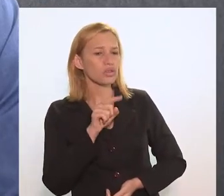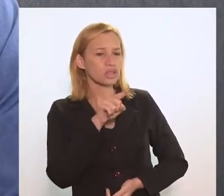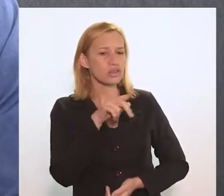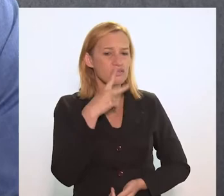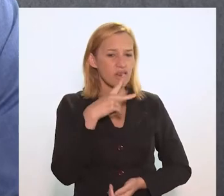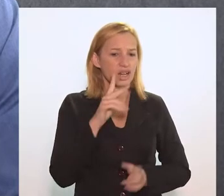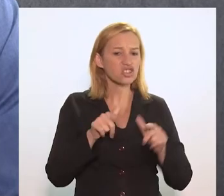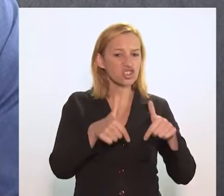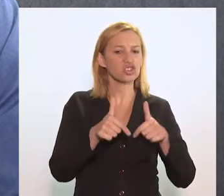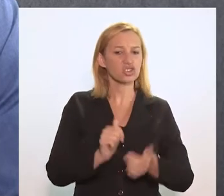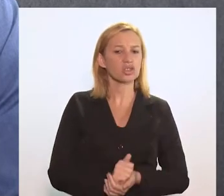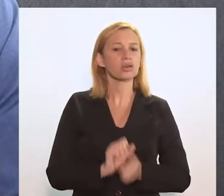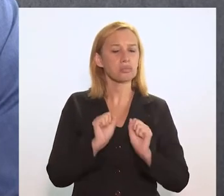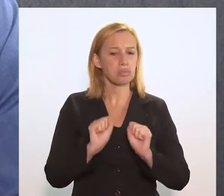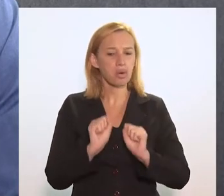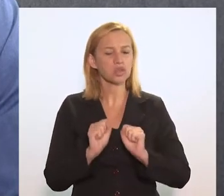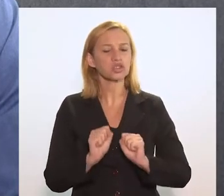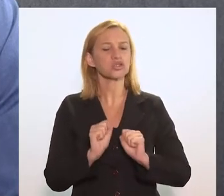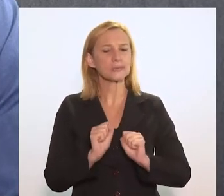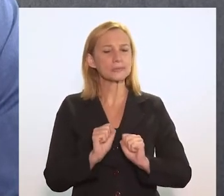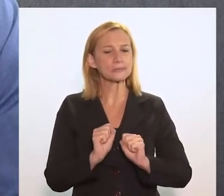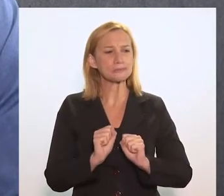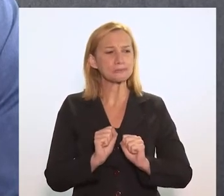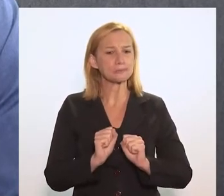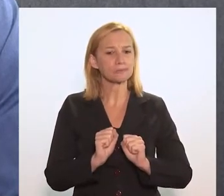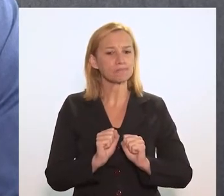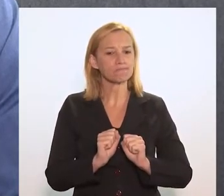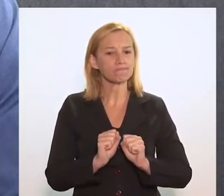destaca aí de ações que podem, enfim,